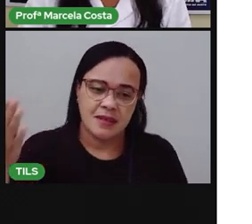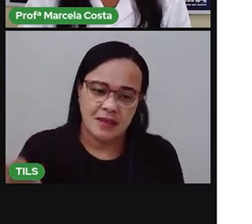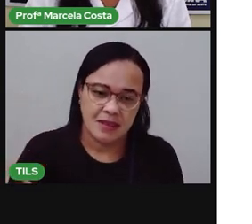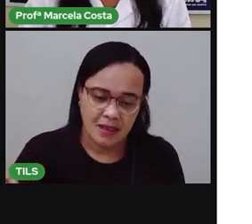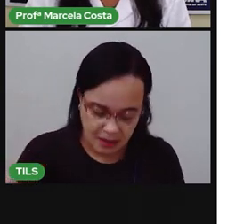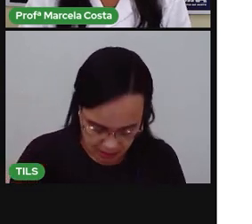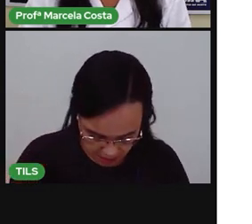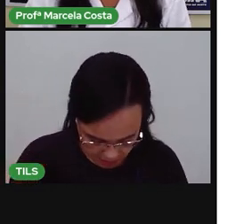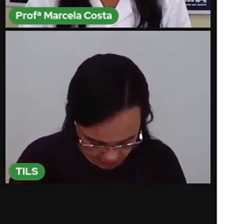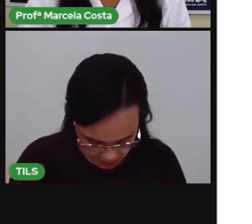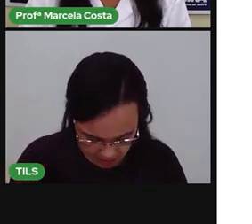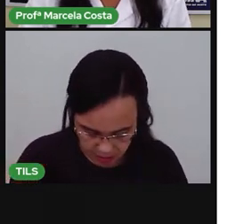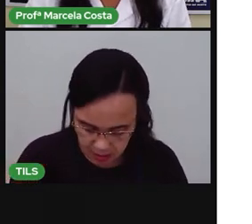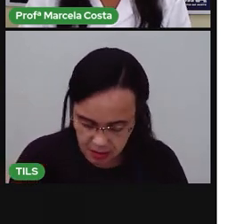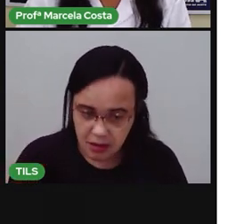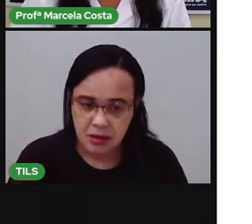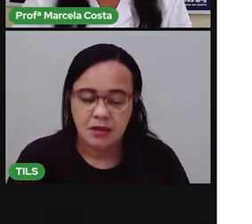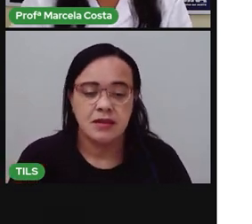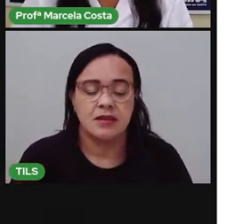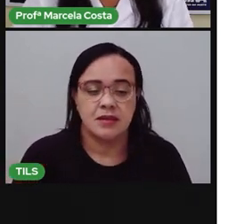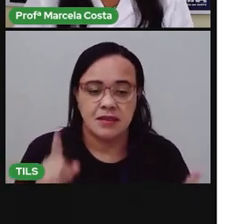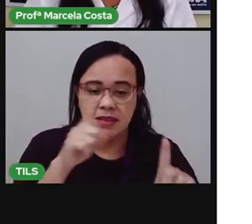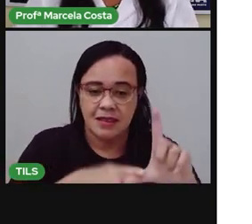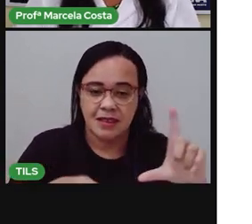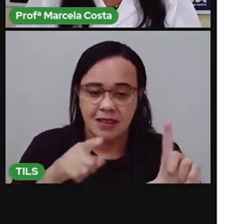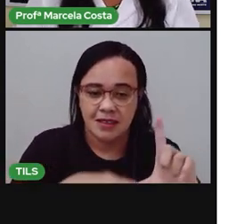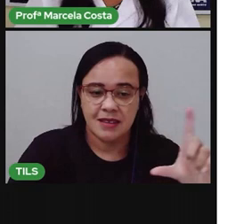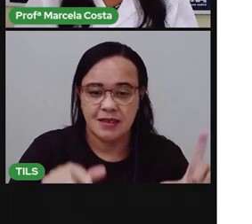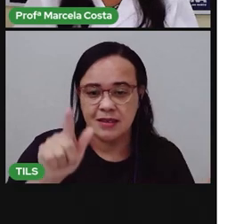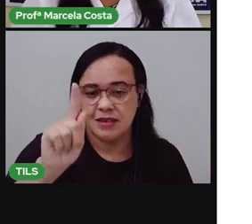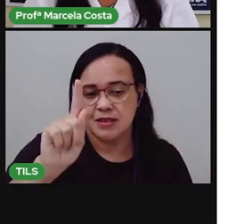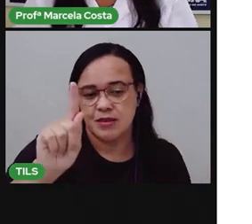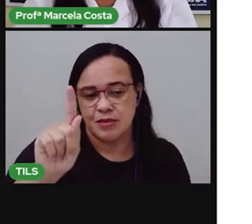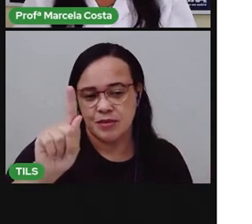a letra letra D. E agora,